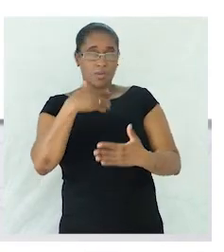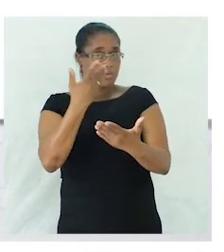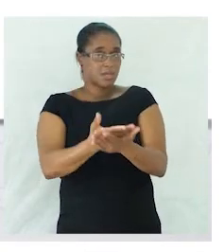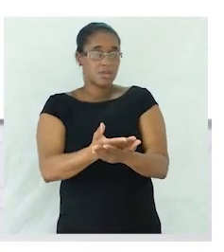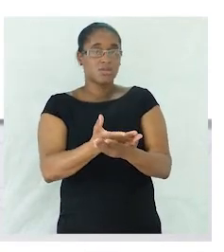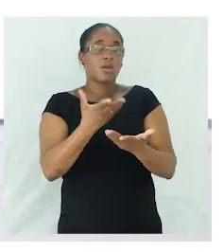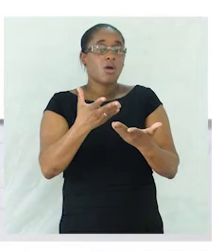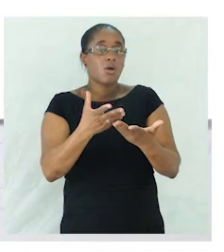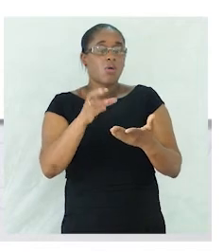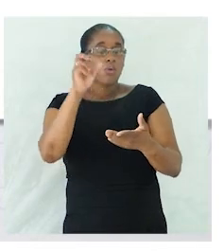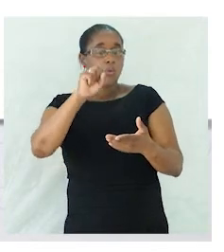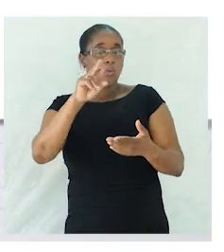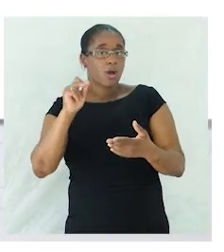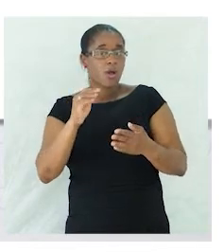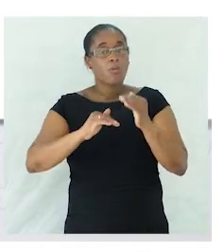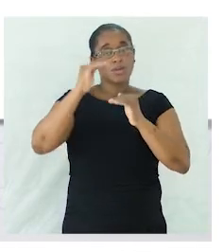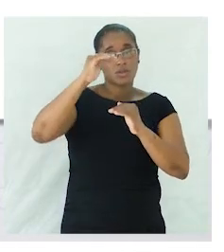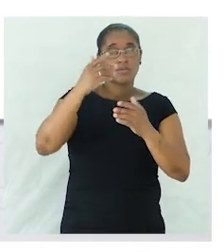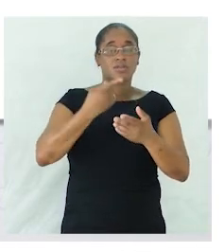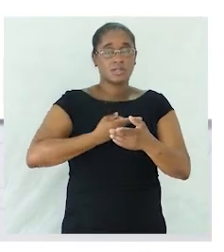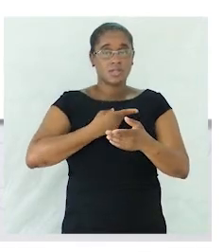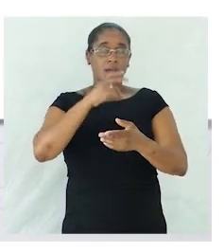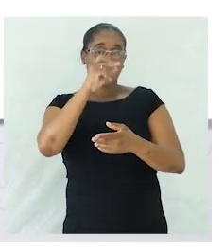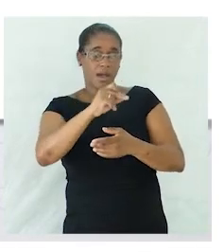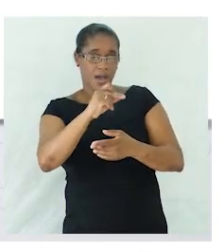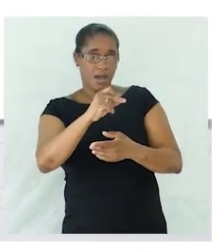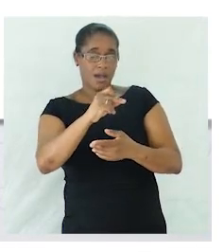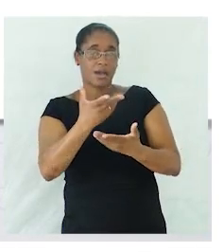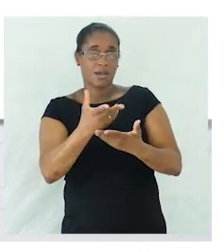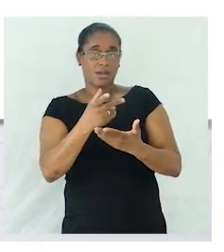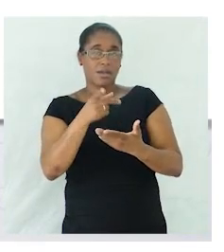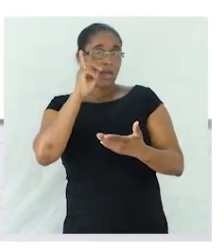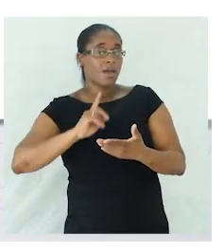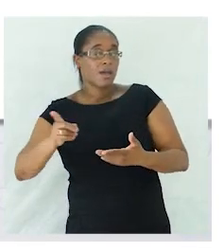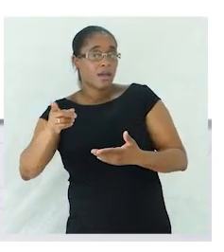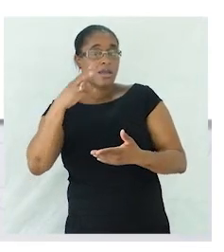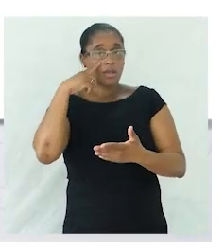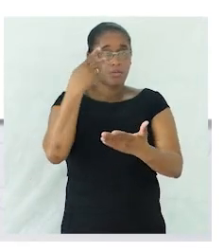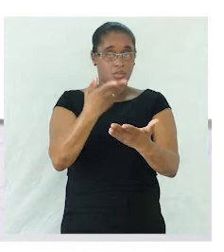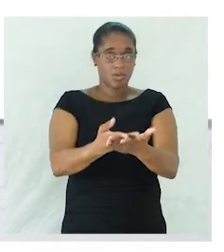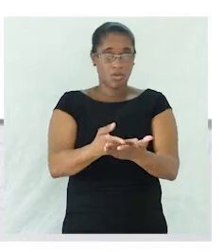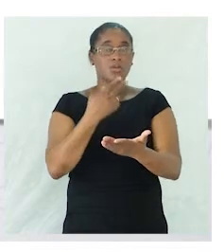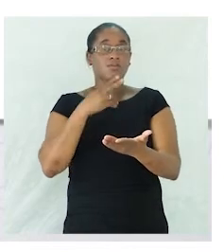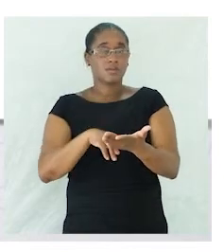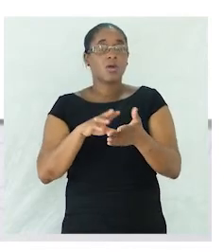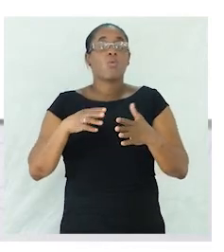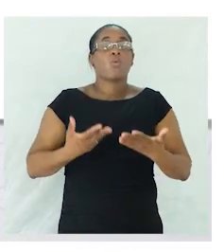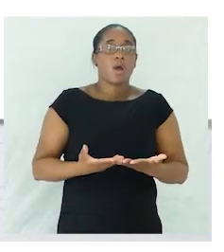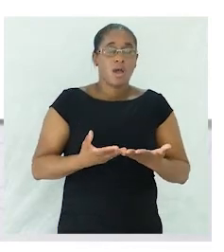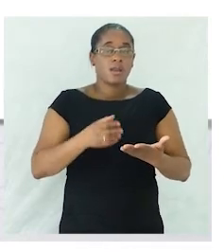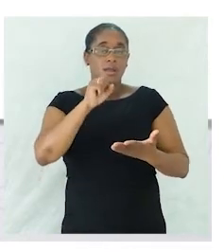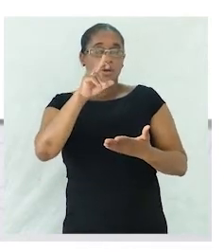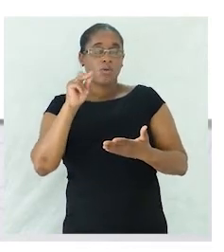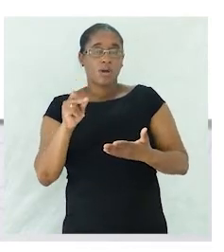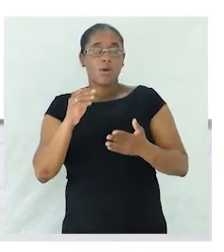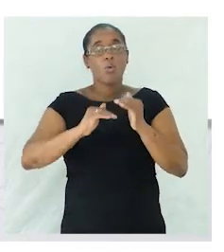aumentativo sendo a linha a a linha a aquela que mostra realmente qual é o grau aumentativo